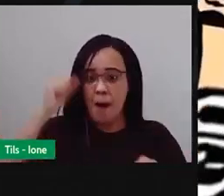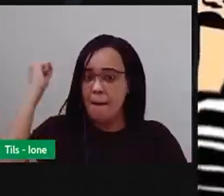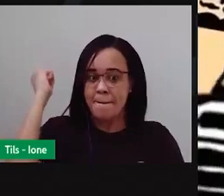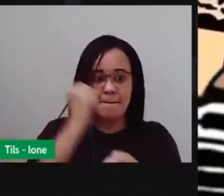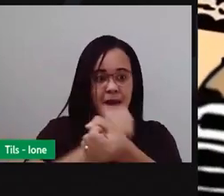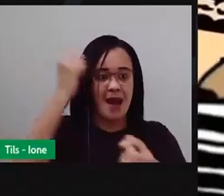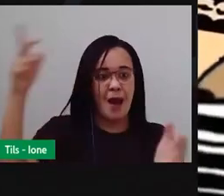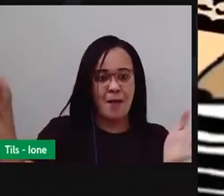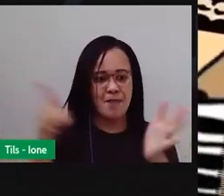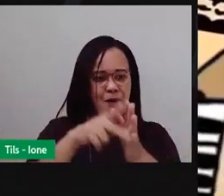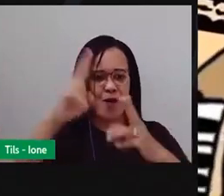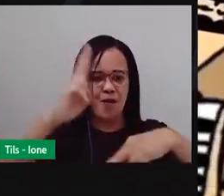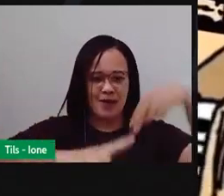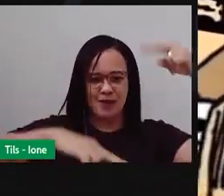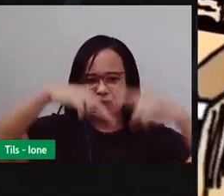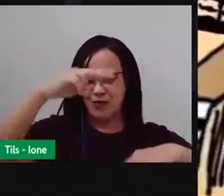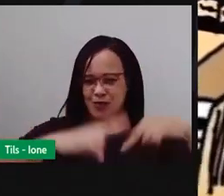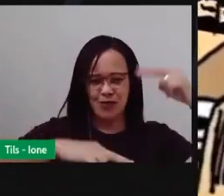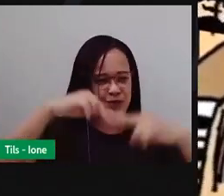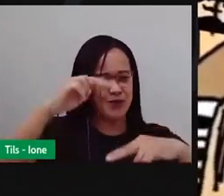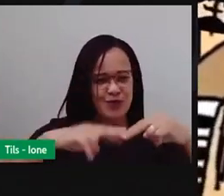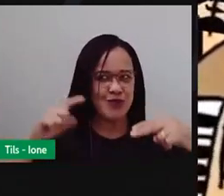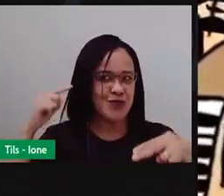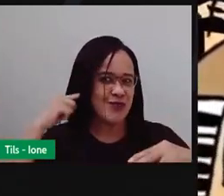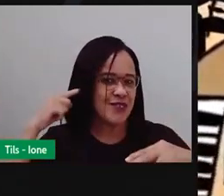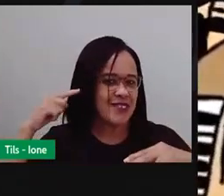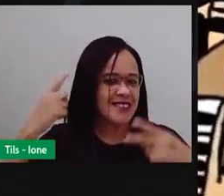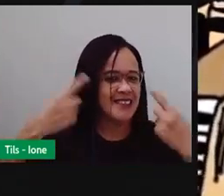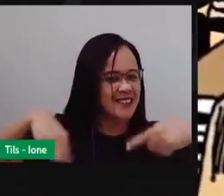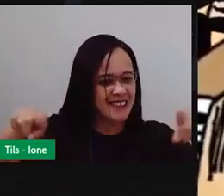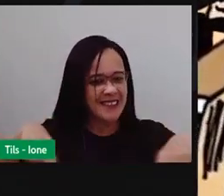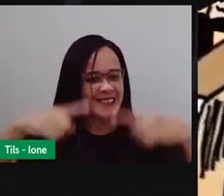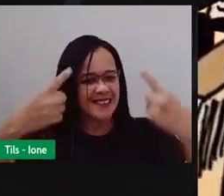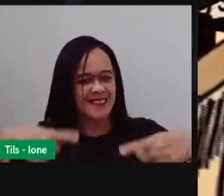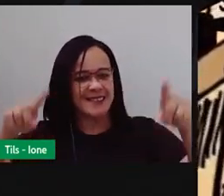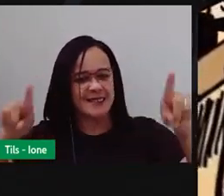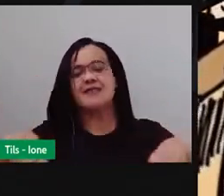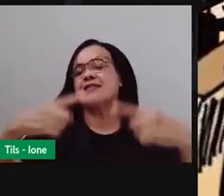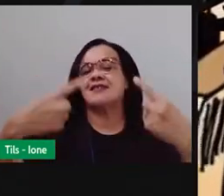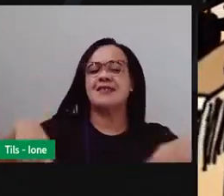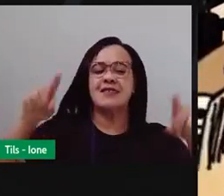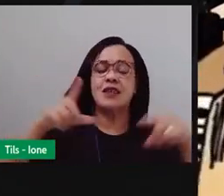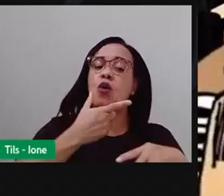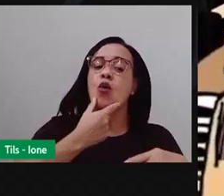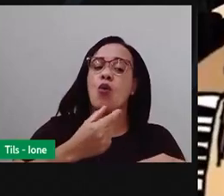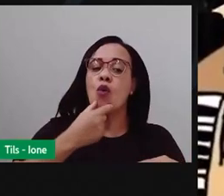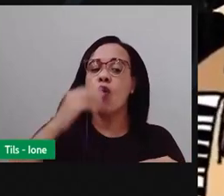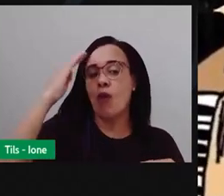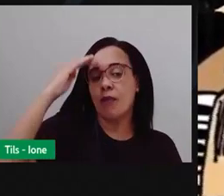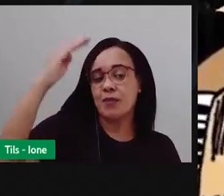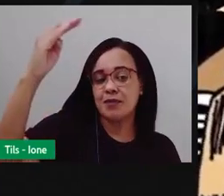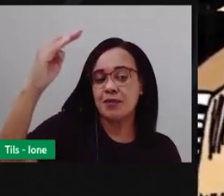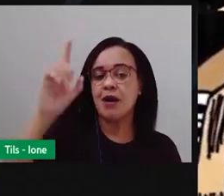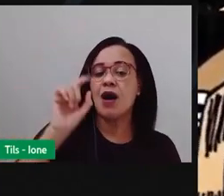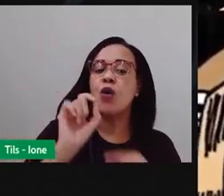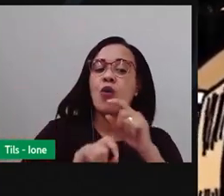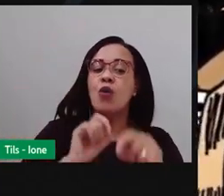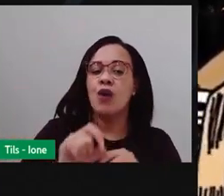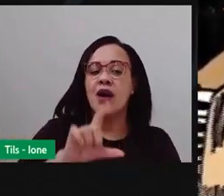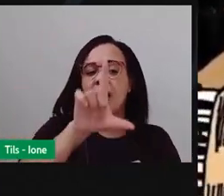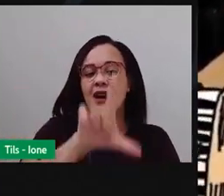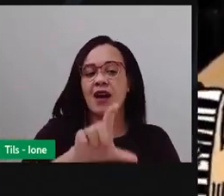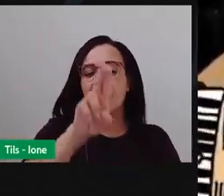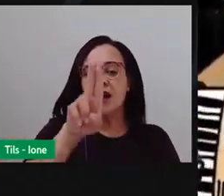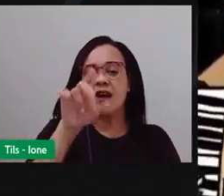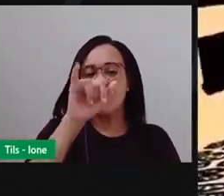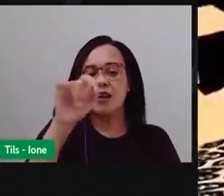quase impossível passar sem ouvir uma de suas músicas. Foi Luiz Gonzaga, o rei do baião, que este